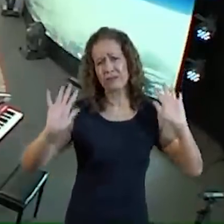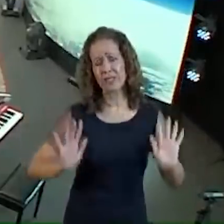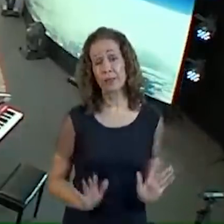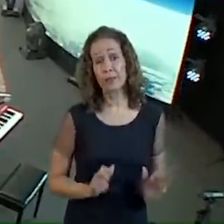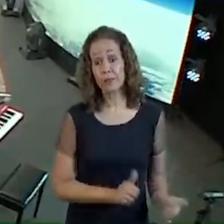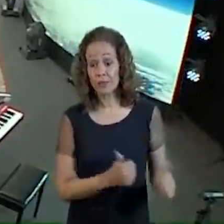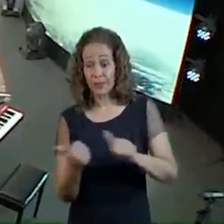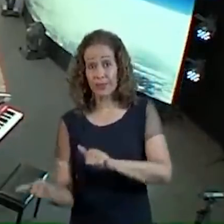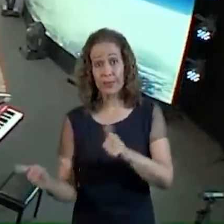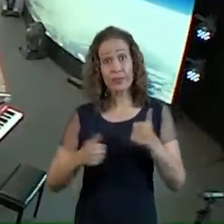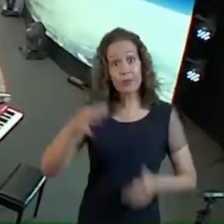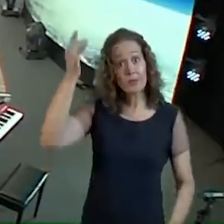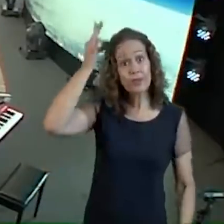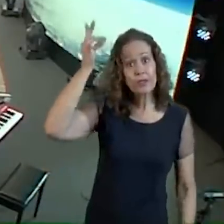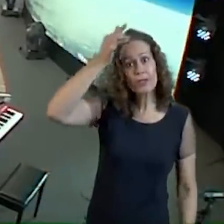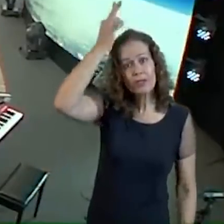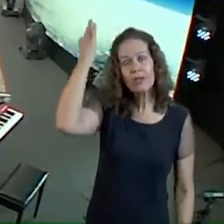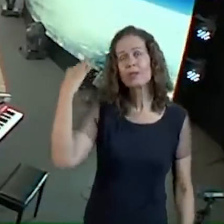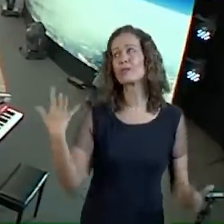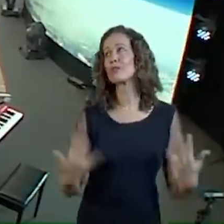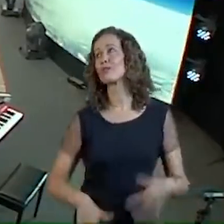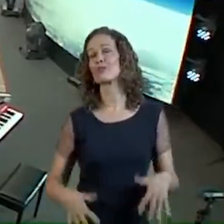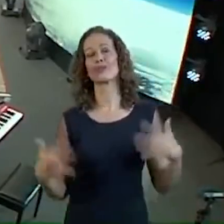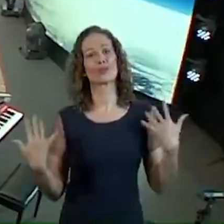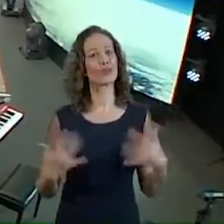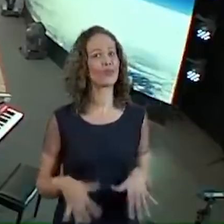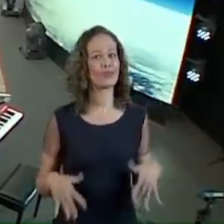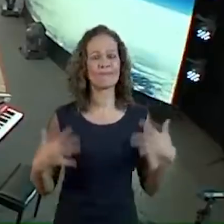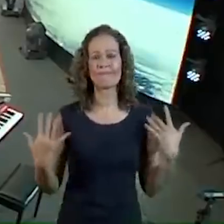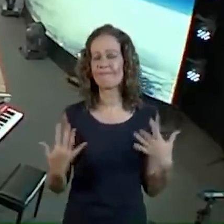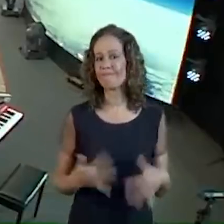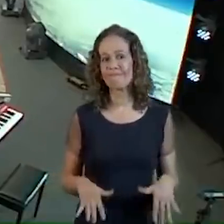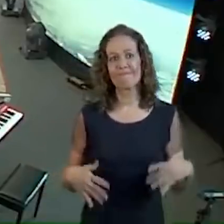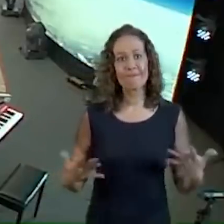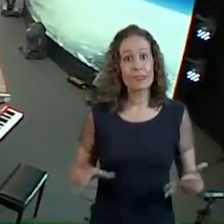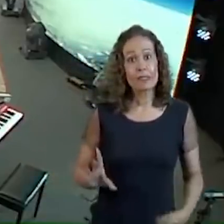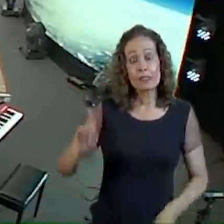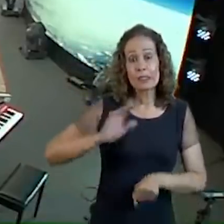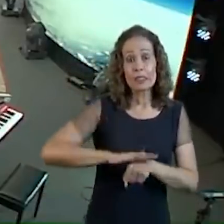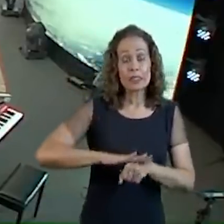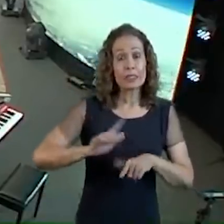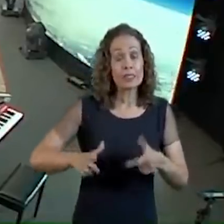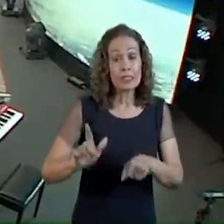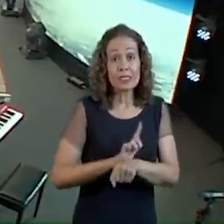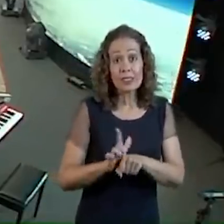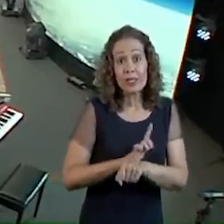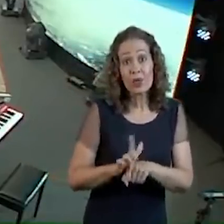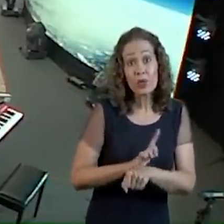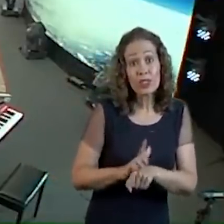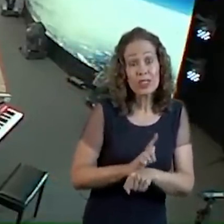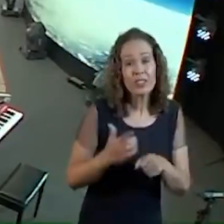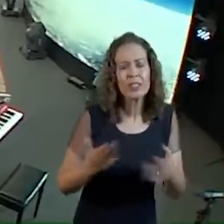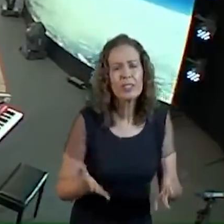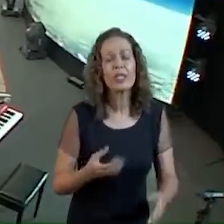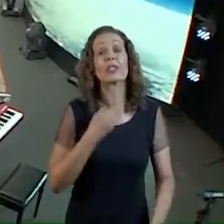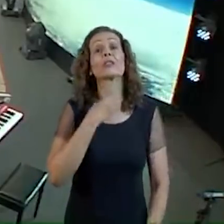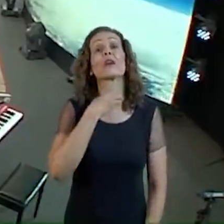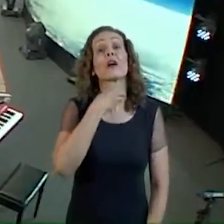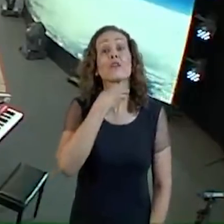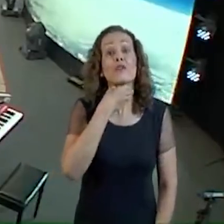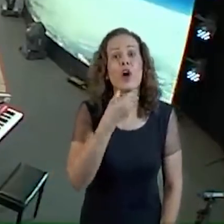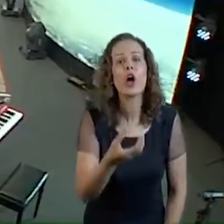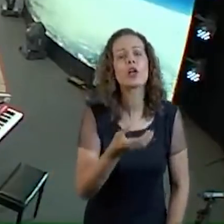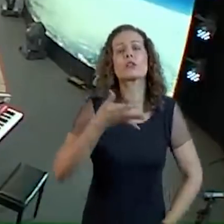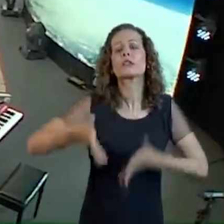Batismo com o Espírito Santo Meu Deus do céu O que Deus fez de Lagoinha Essa voz Tem insistido